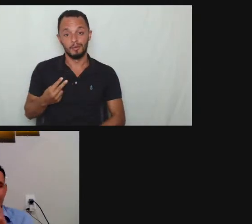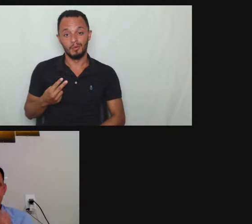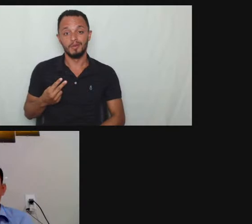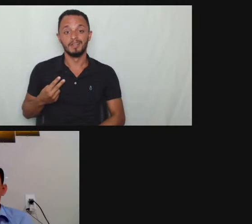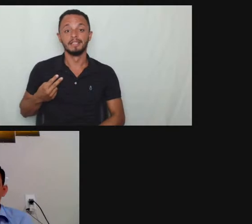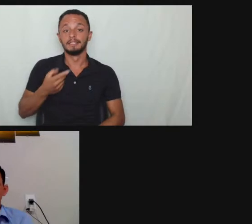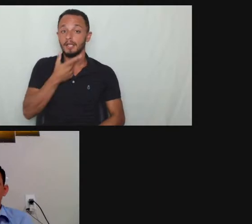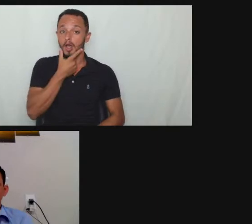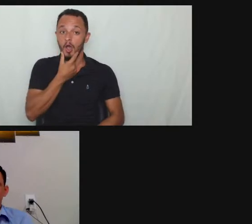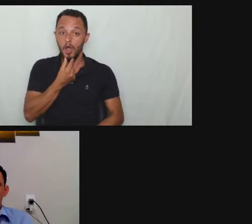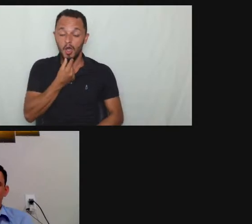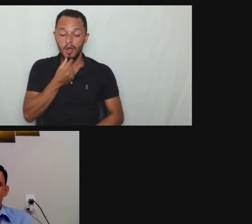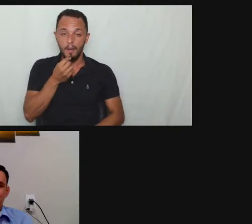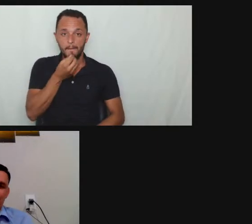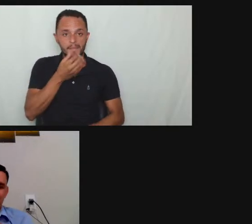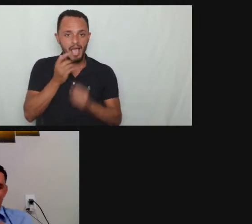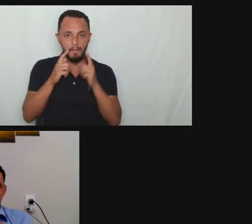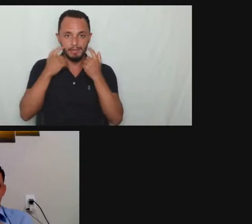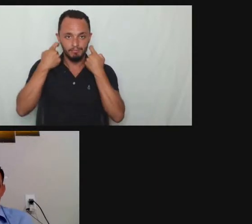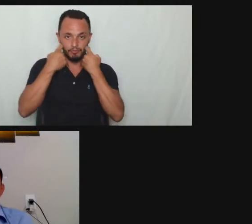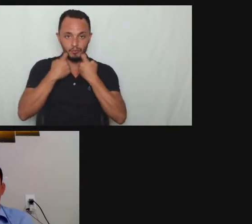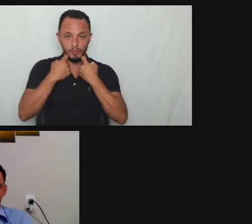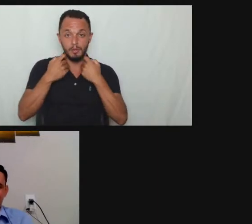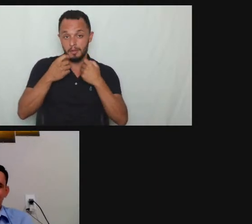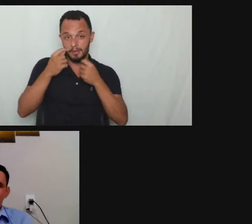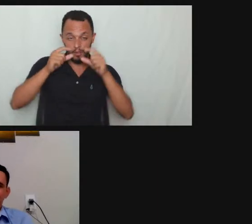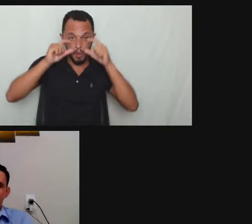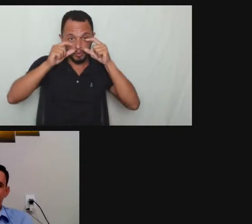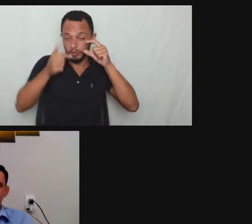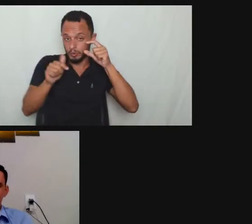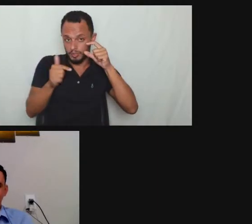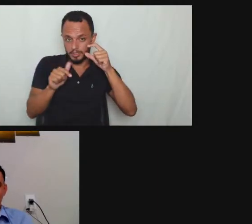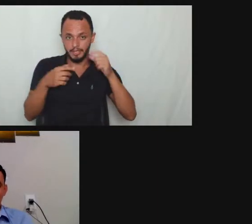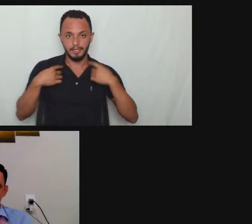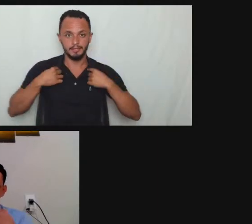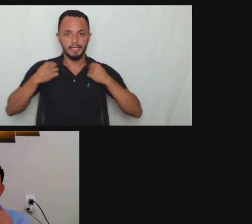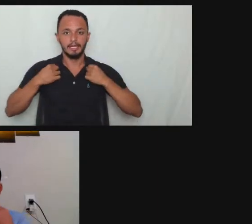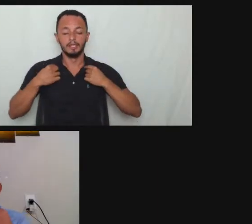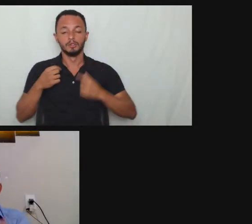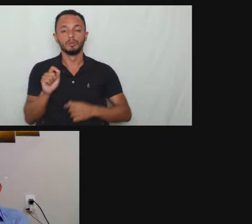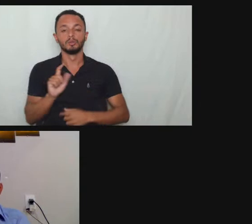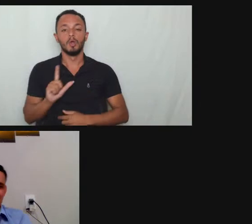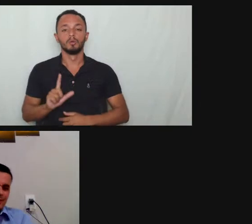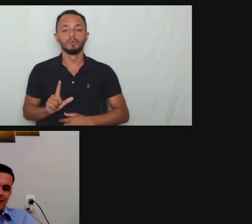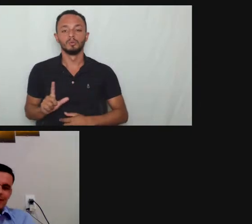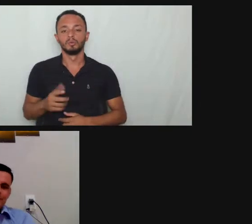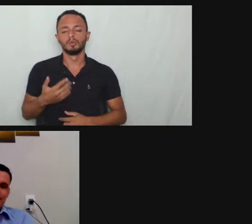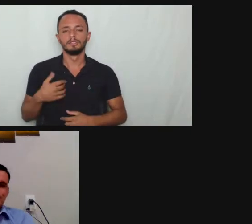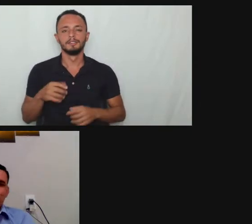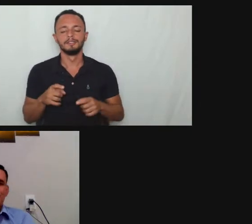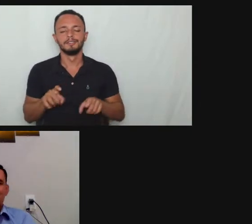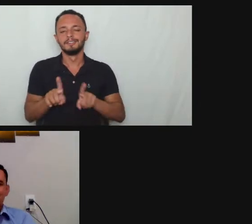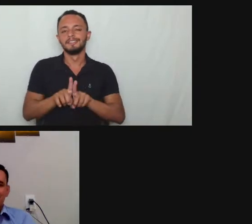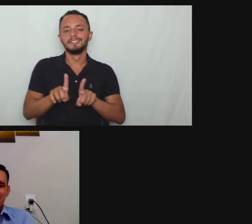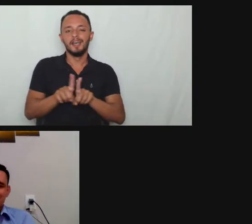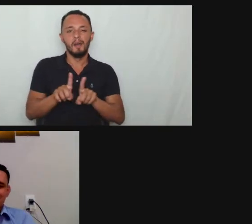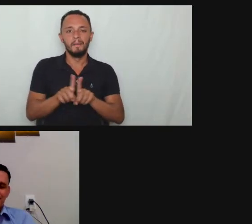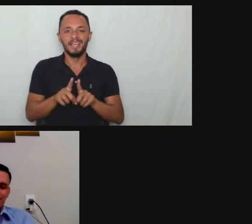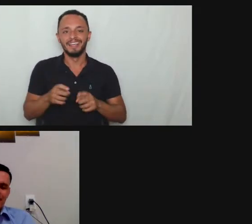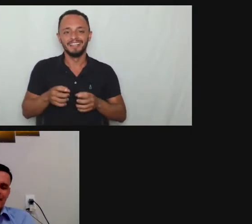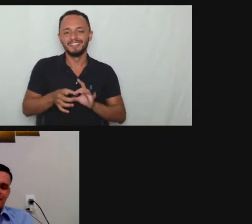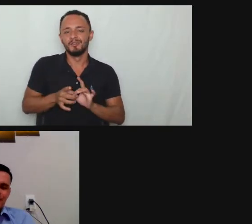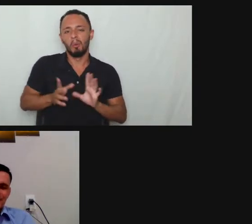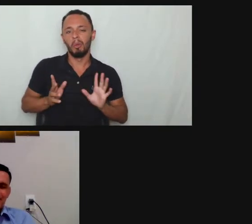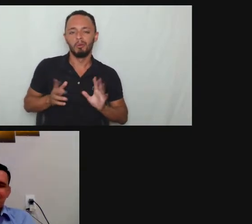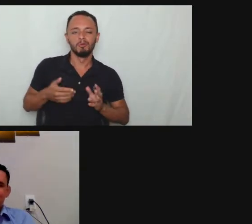tem barba no momento usando a camisa social a marinho até meio despojado aqui